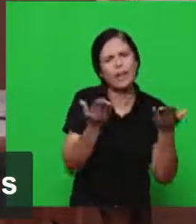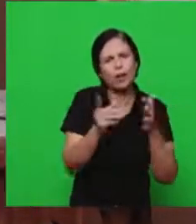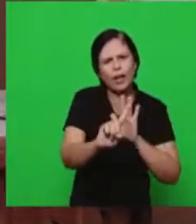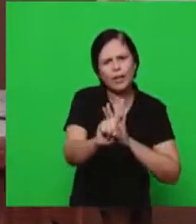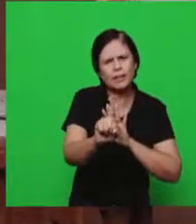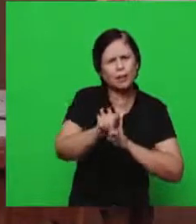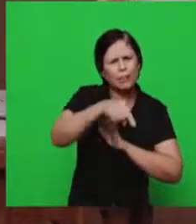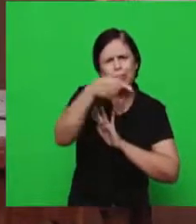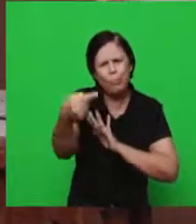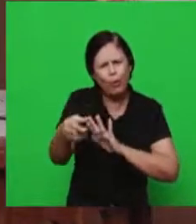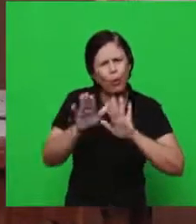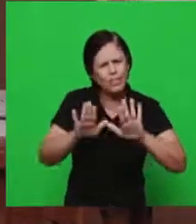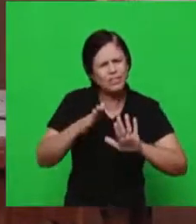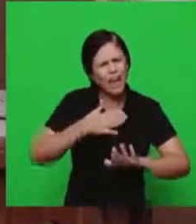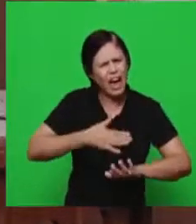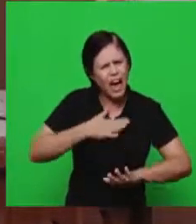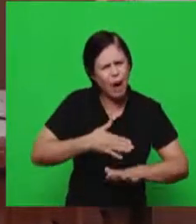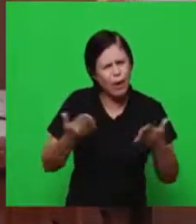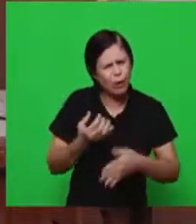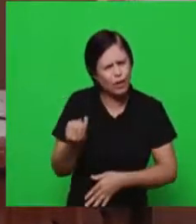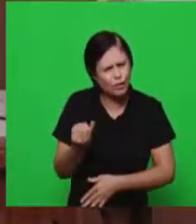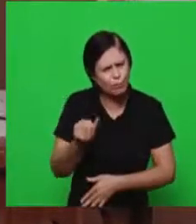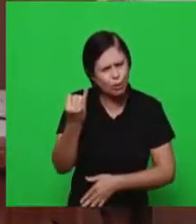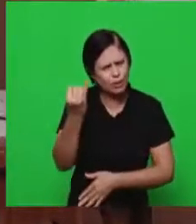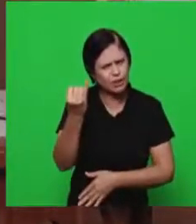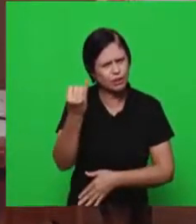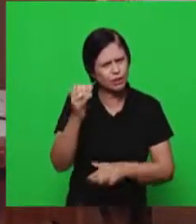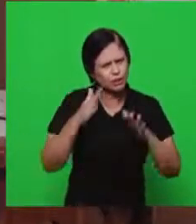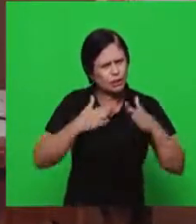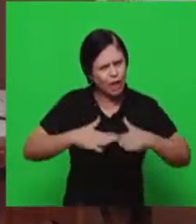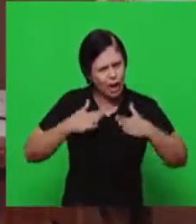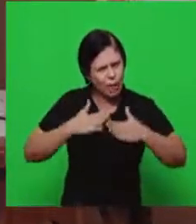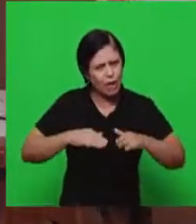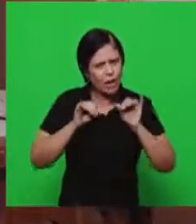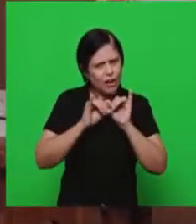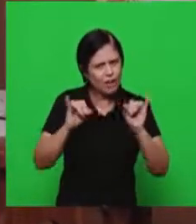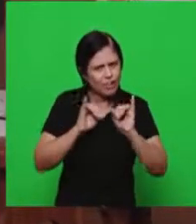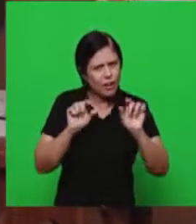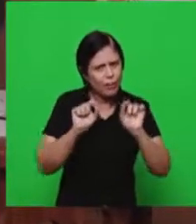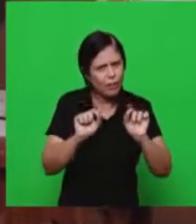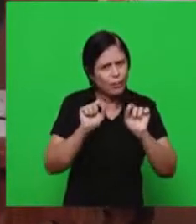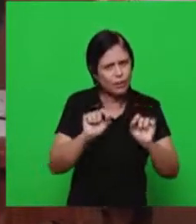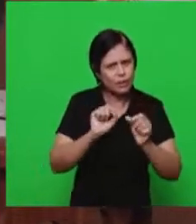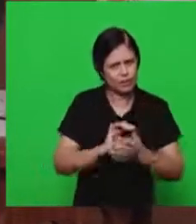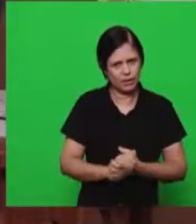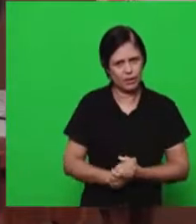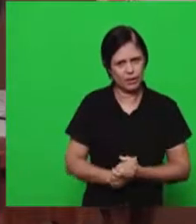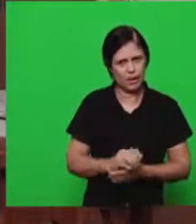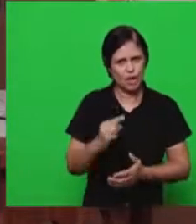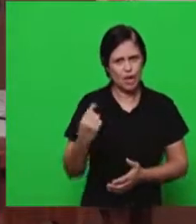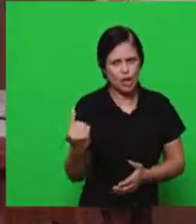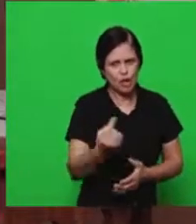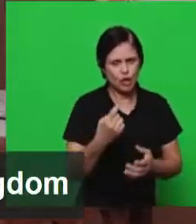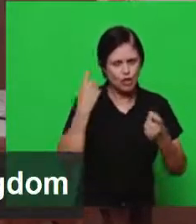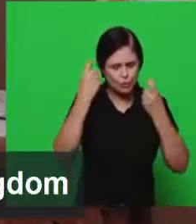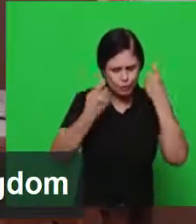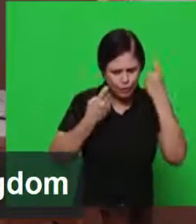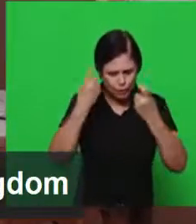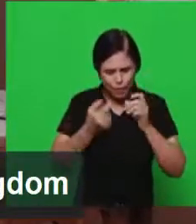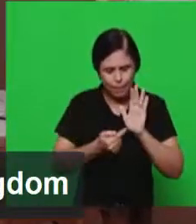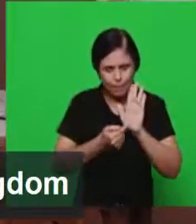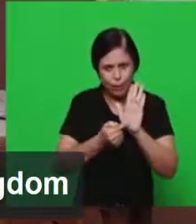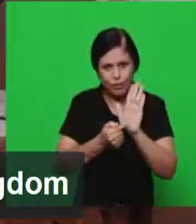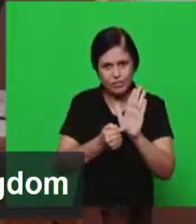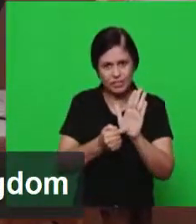coisa que é muito importante que nós vamos encerrar aqui agora é dizer que a nossa preocupação vai mostrar o